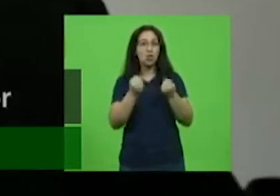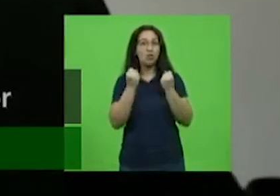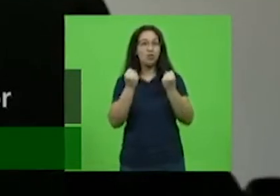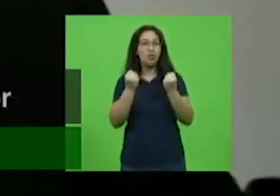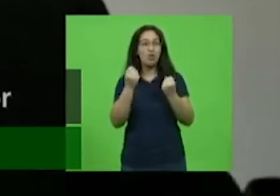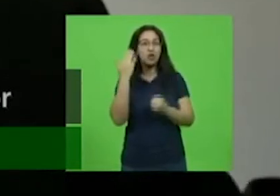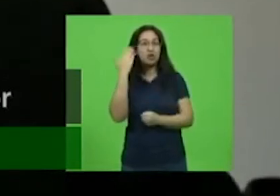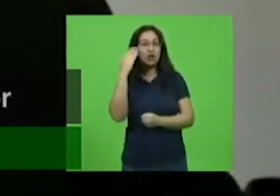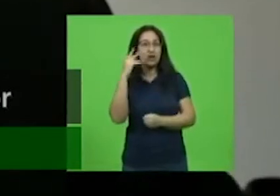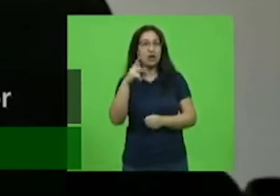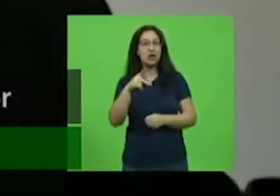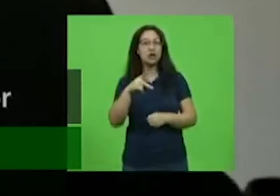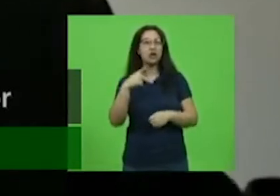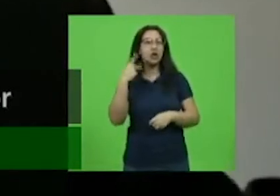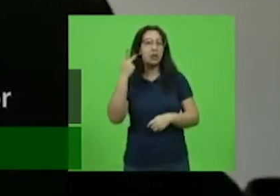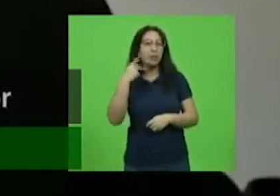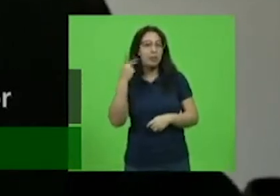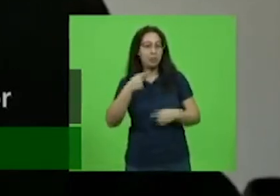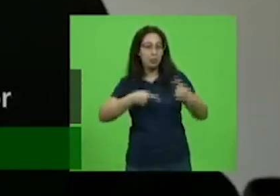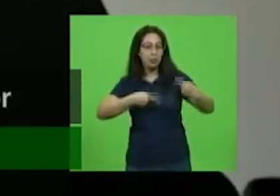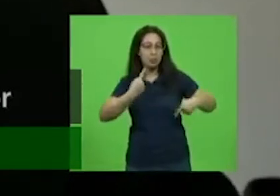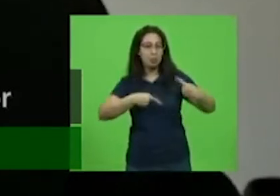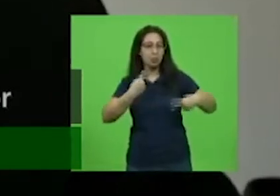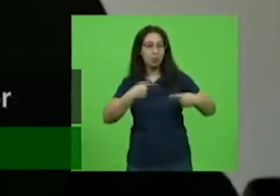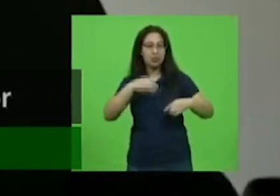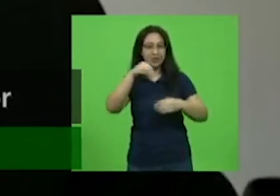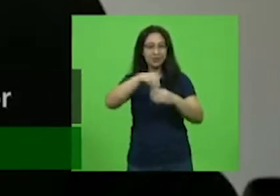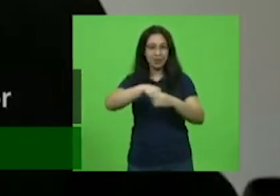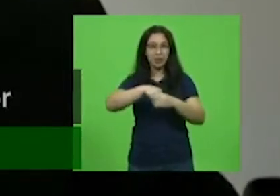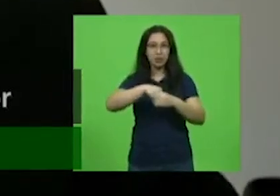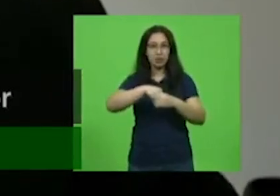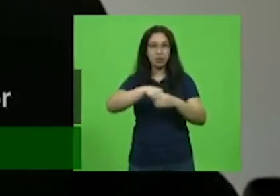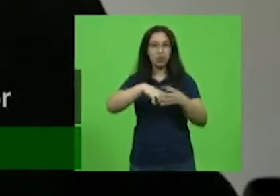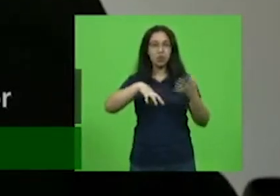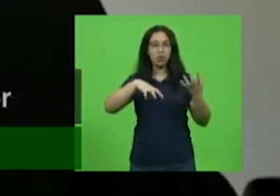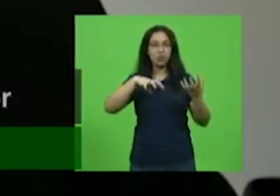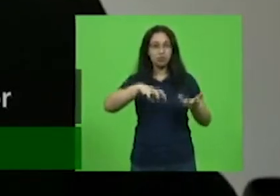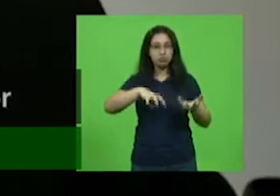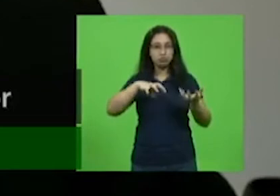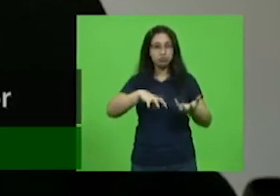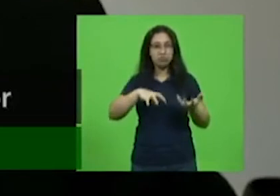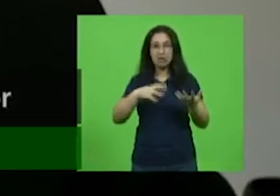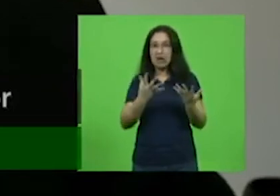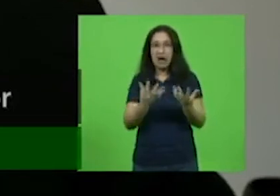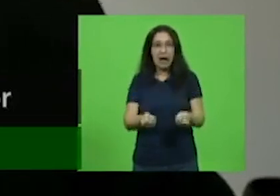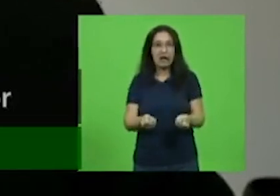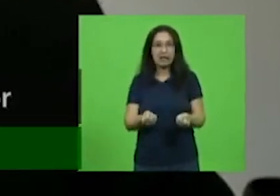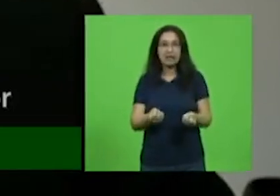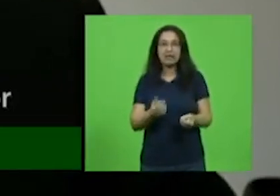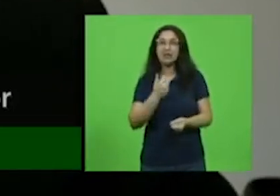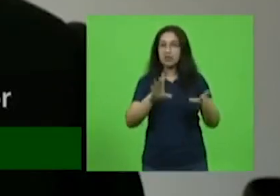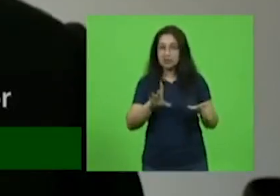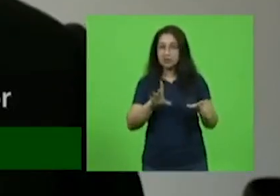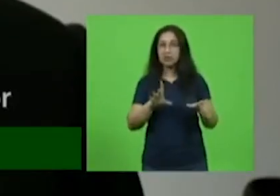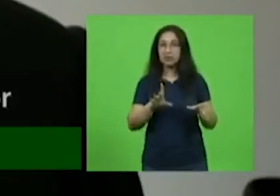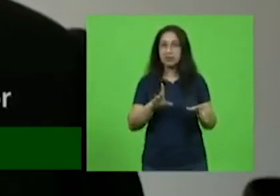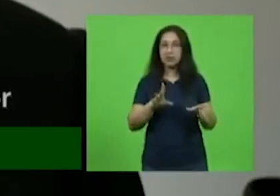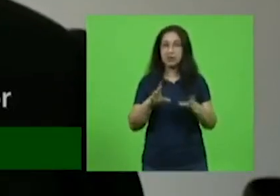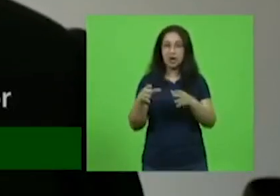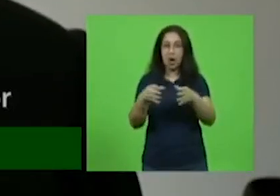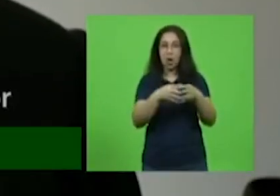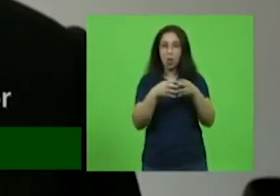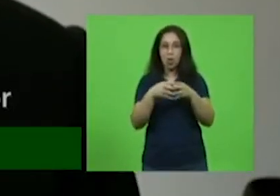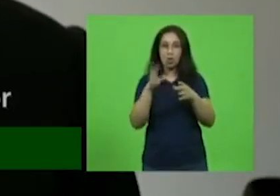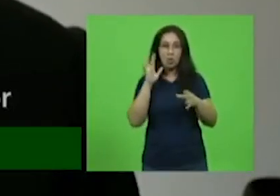de bastidor lá no Congresso Nacional, eles não aceitam as eleições unificadas. Isso é um absurdo. Ter um